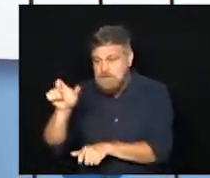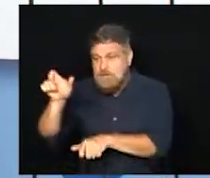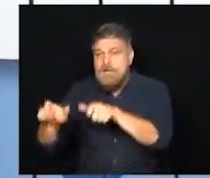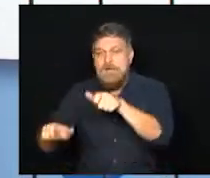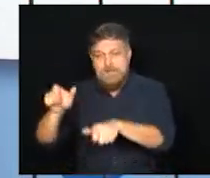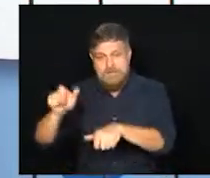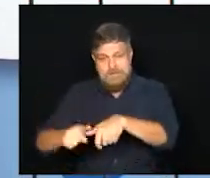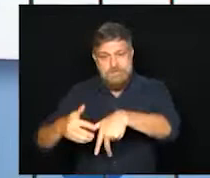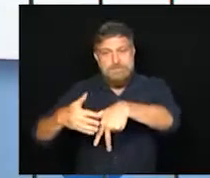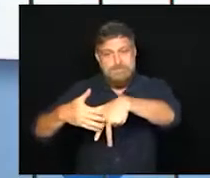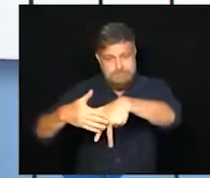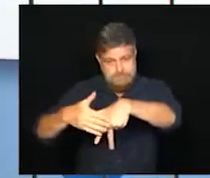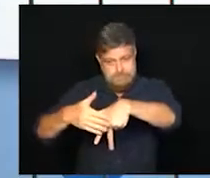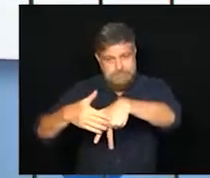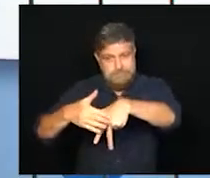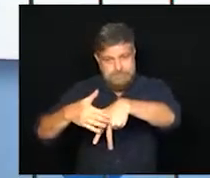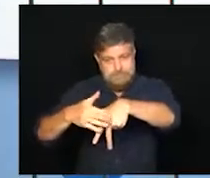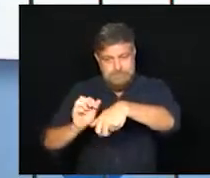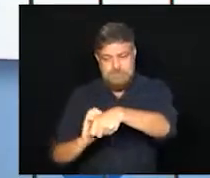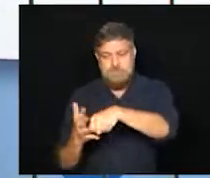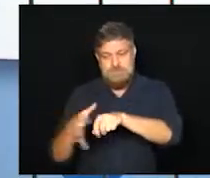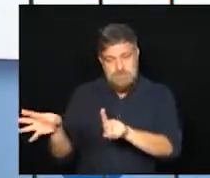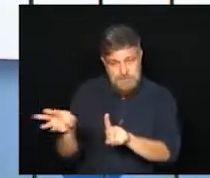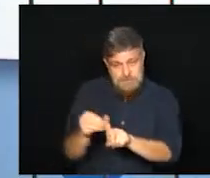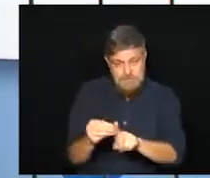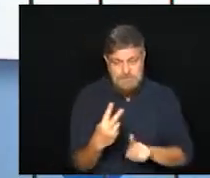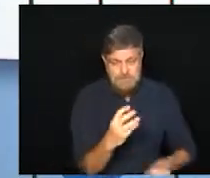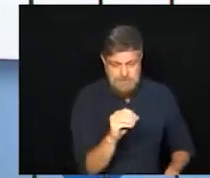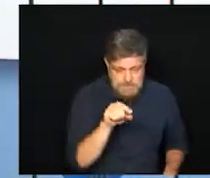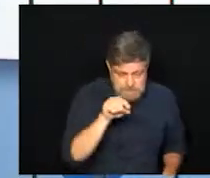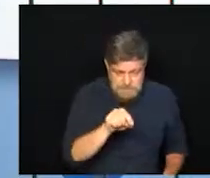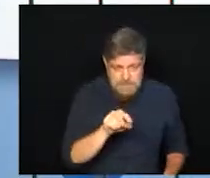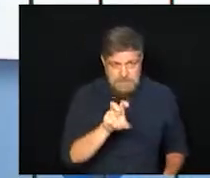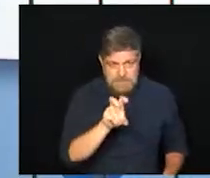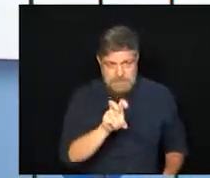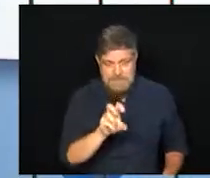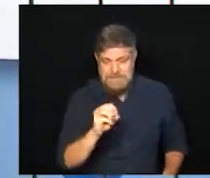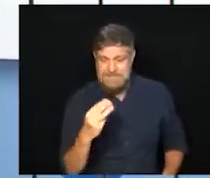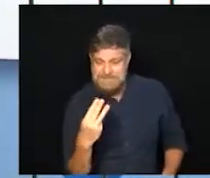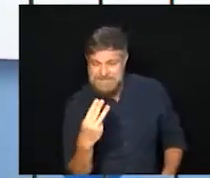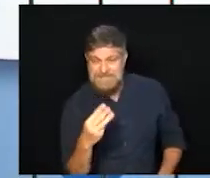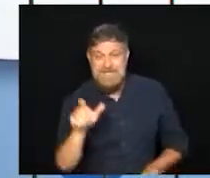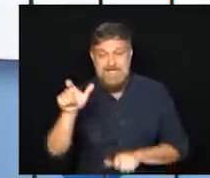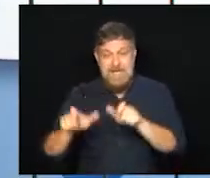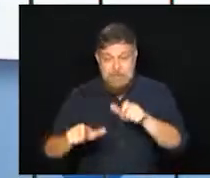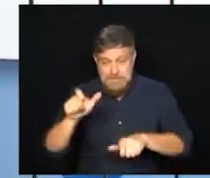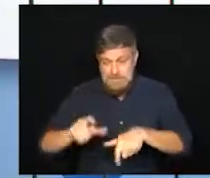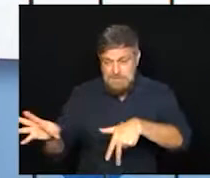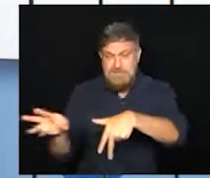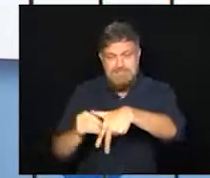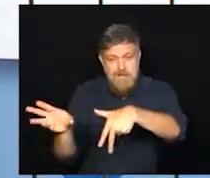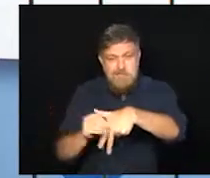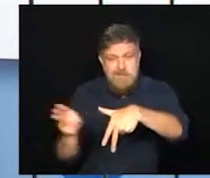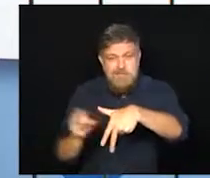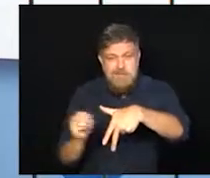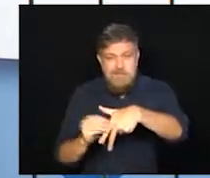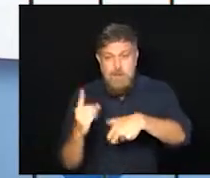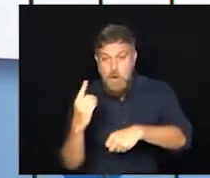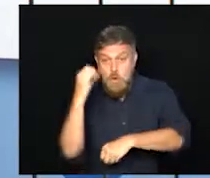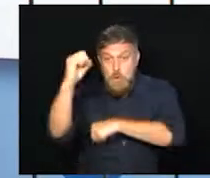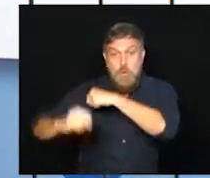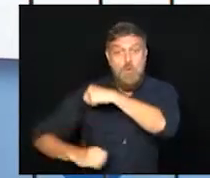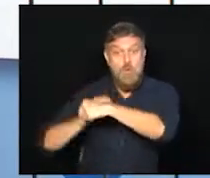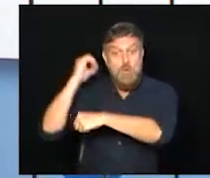da Covid-19. São 20.503 novos casos registrados nas últimas 24